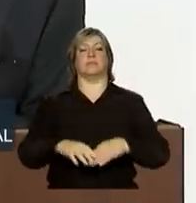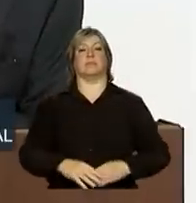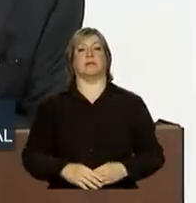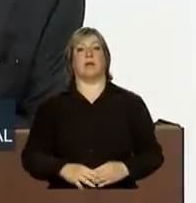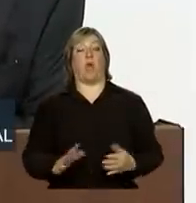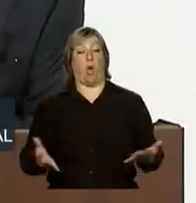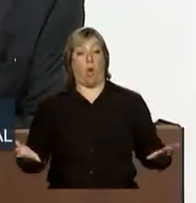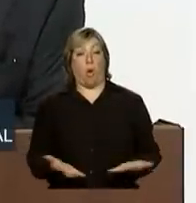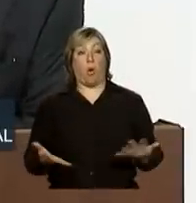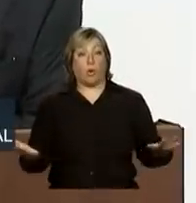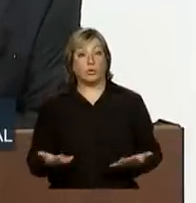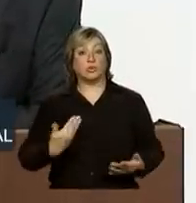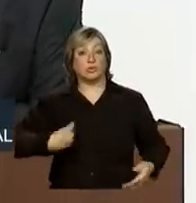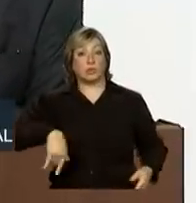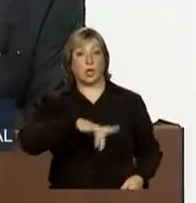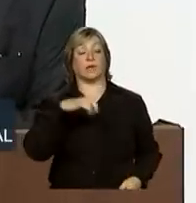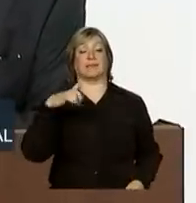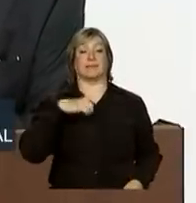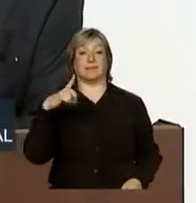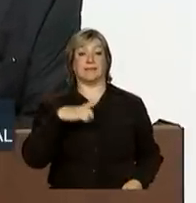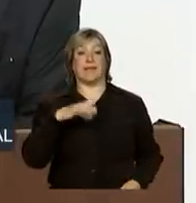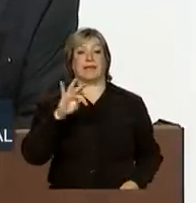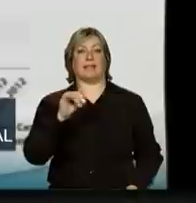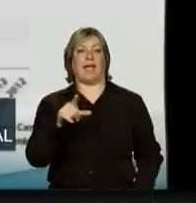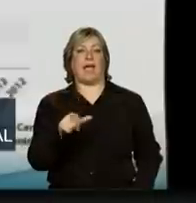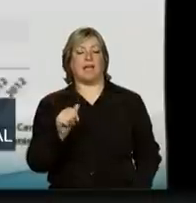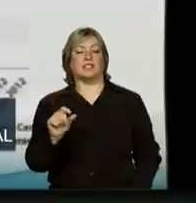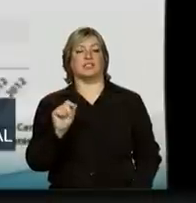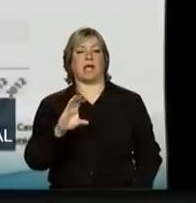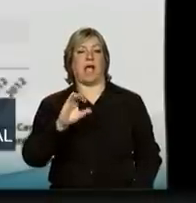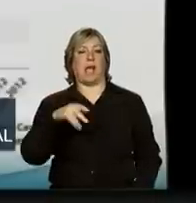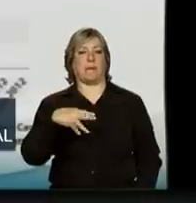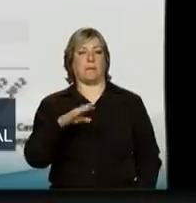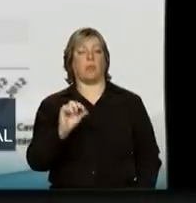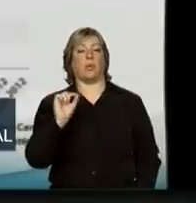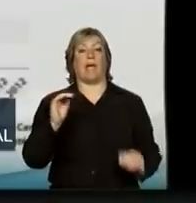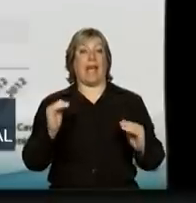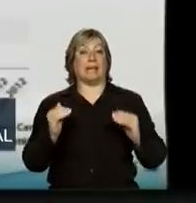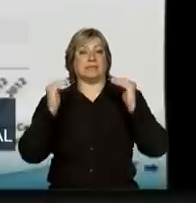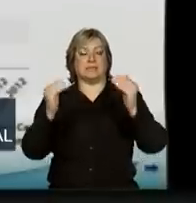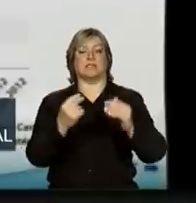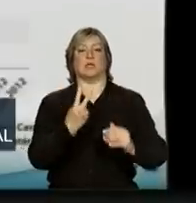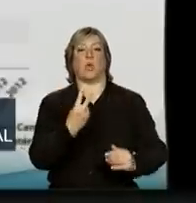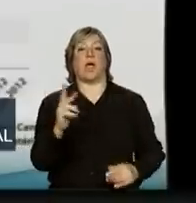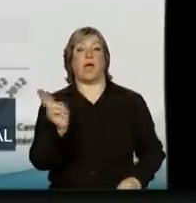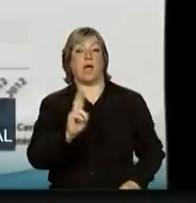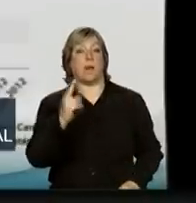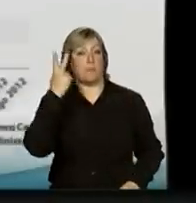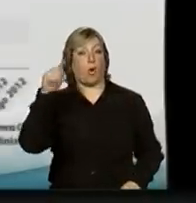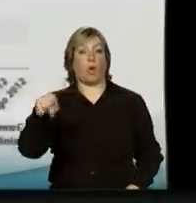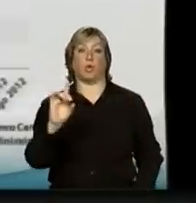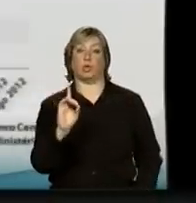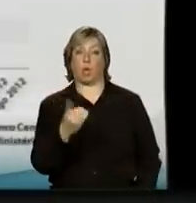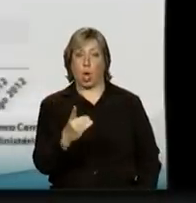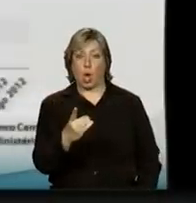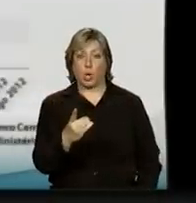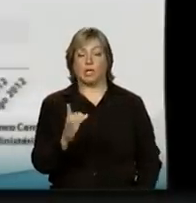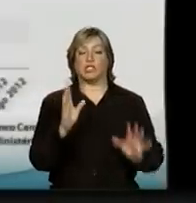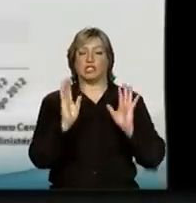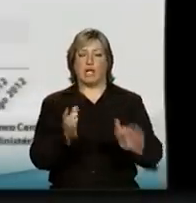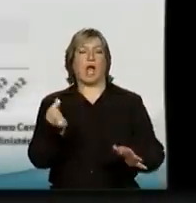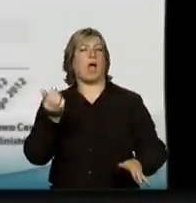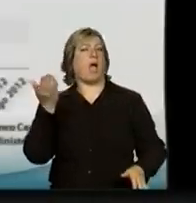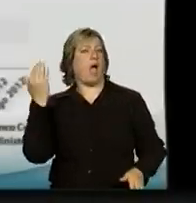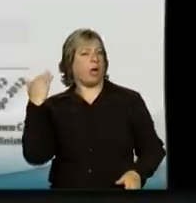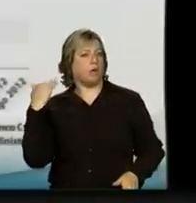Hoje nós estamos com uma taxa de câmbio acima de dois reais o dólar, já há algum